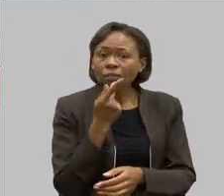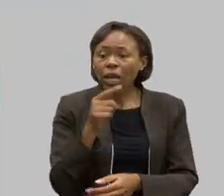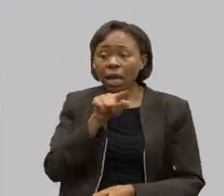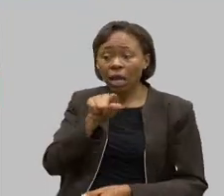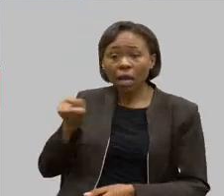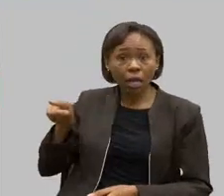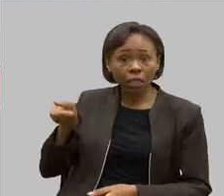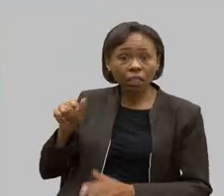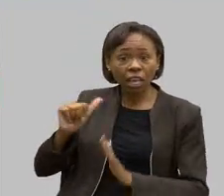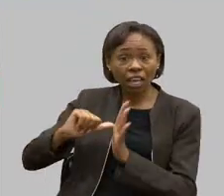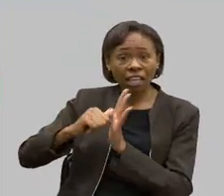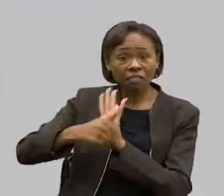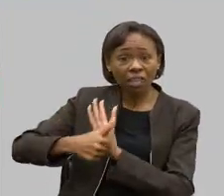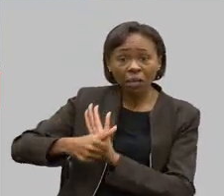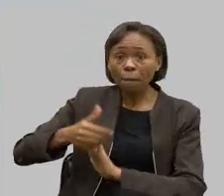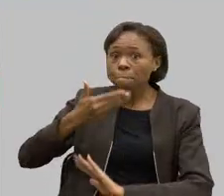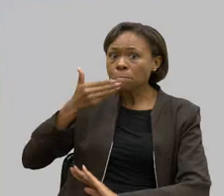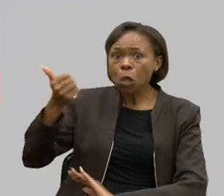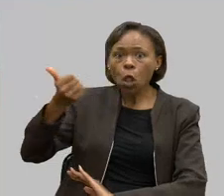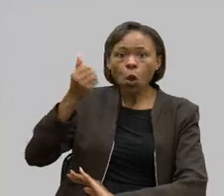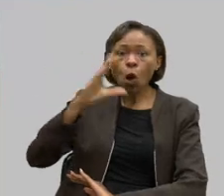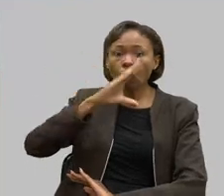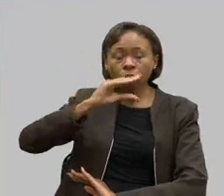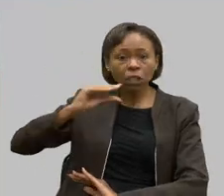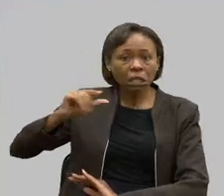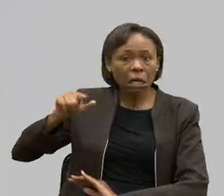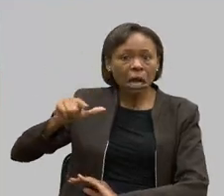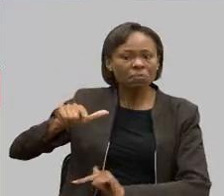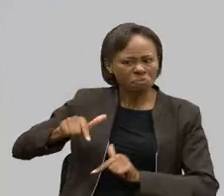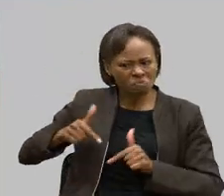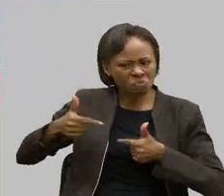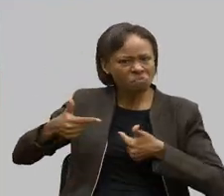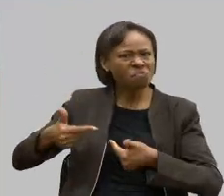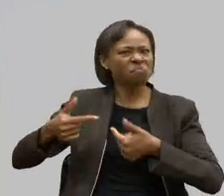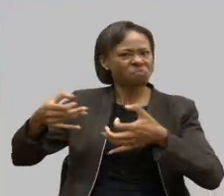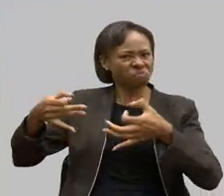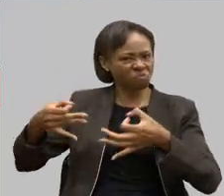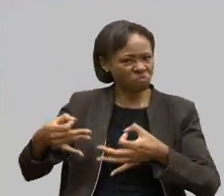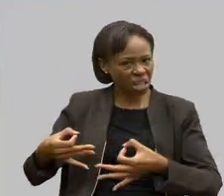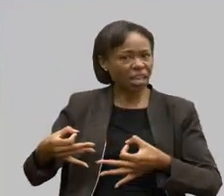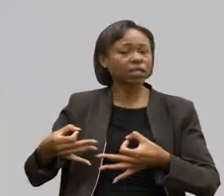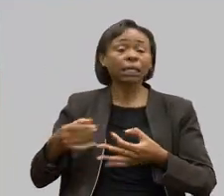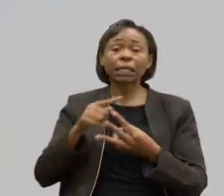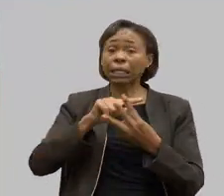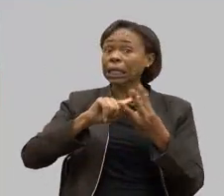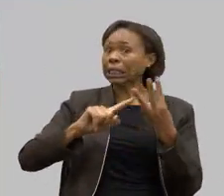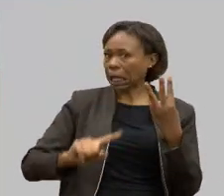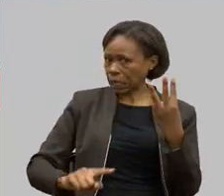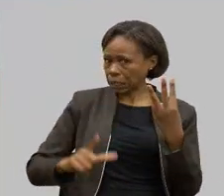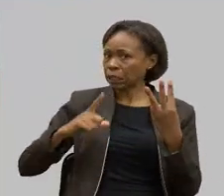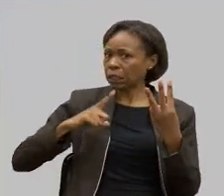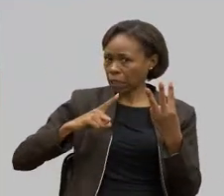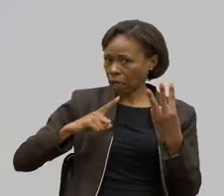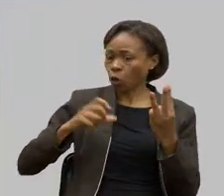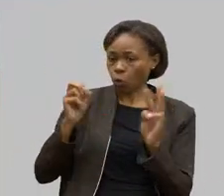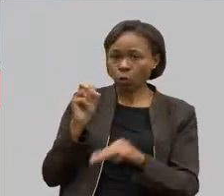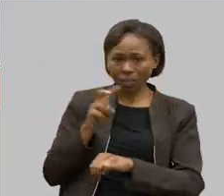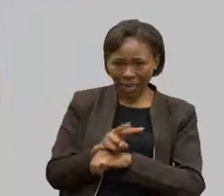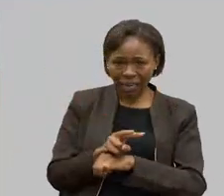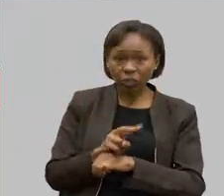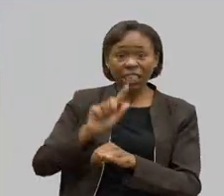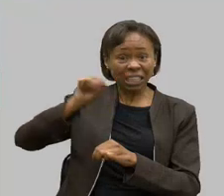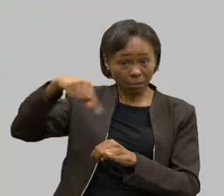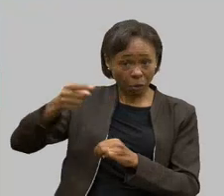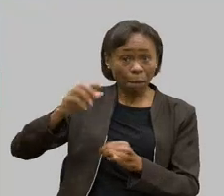São os funcionários que mais têm compromisso com a casa. Nós temos três contratados, vamos contratar mais dois imediatamente. Então,